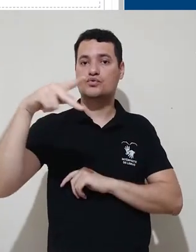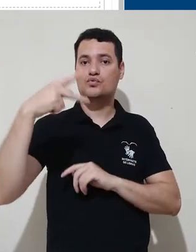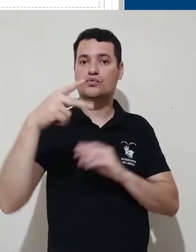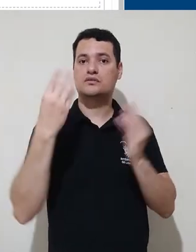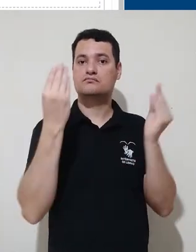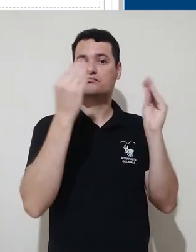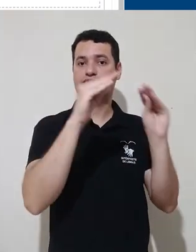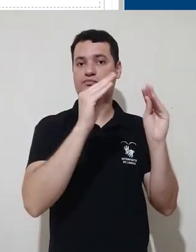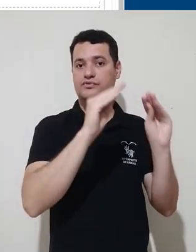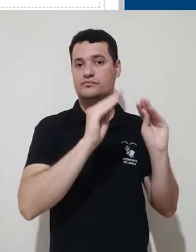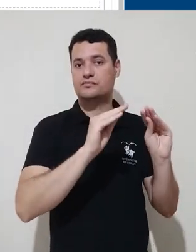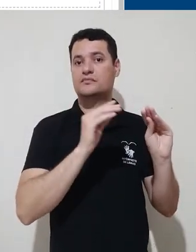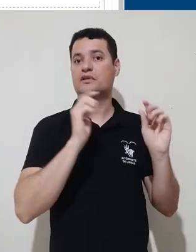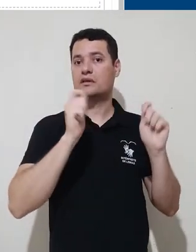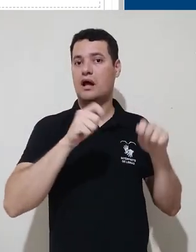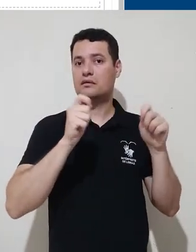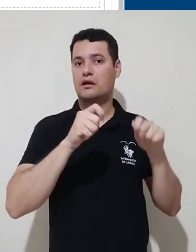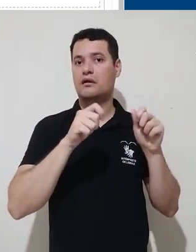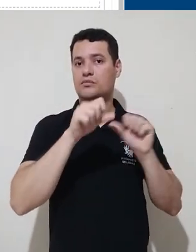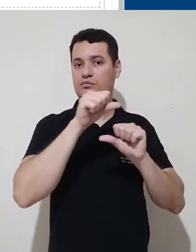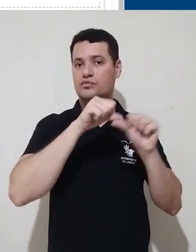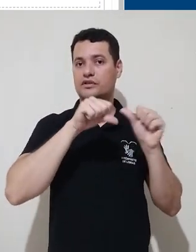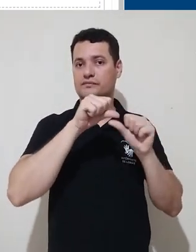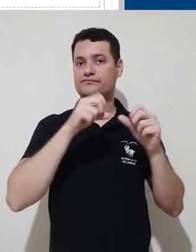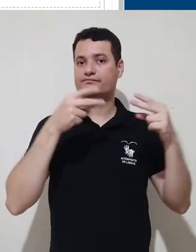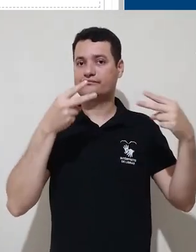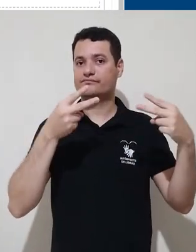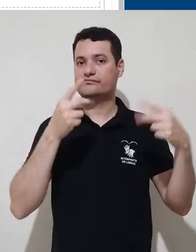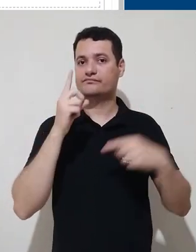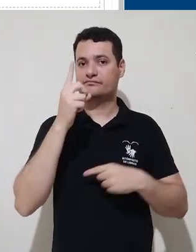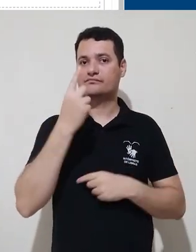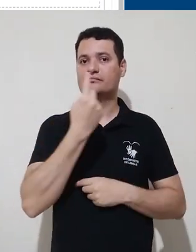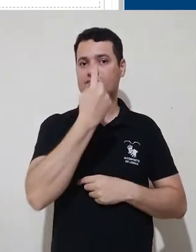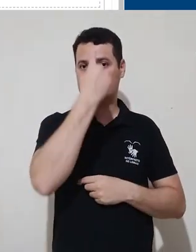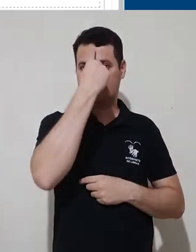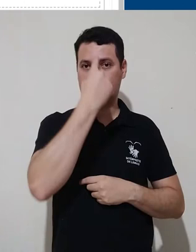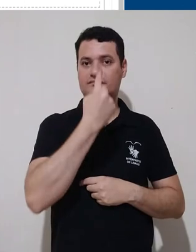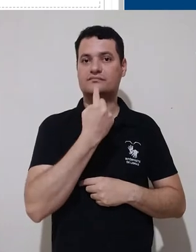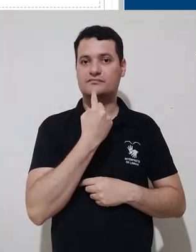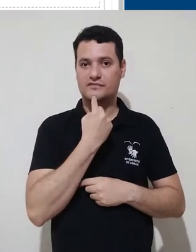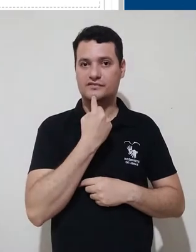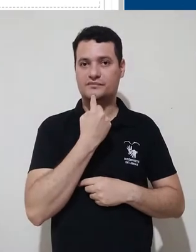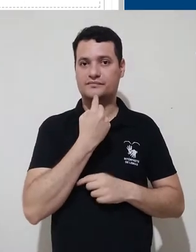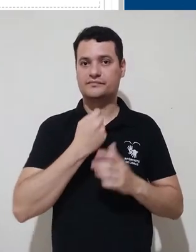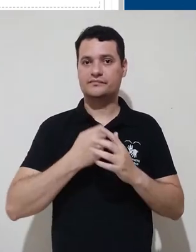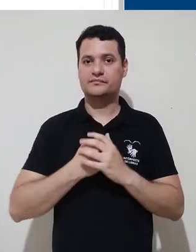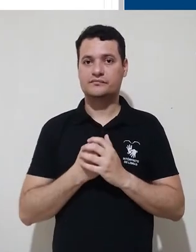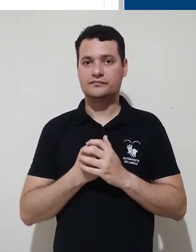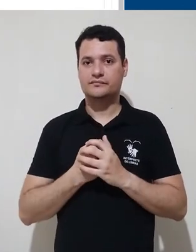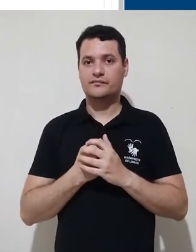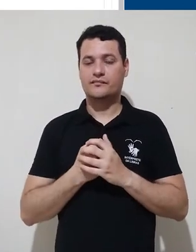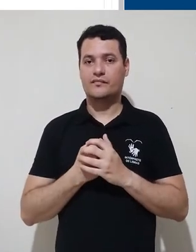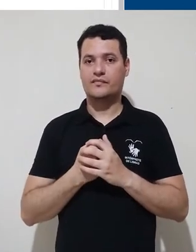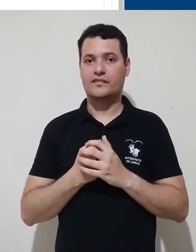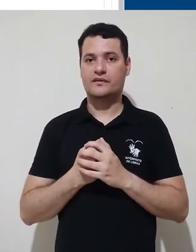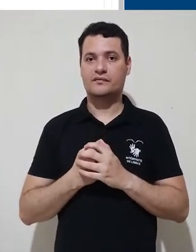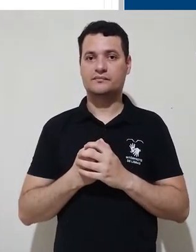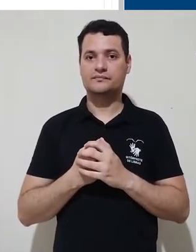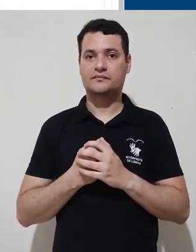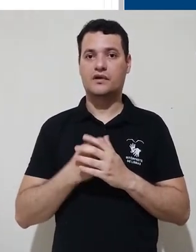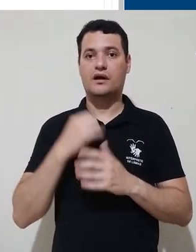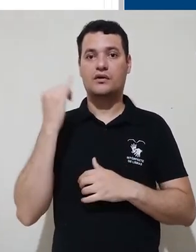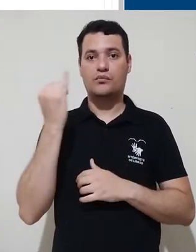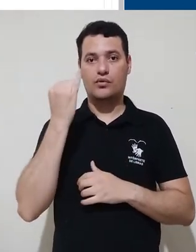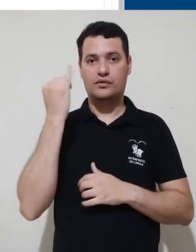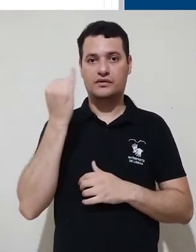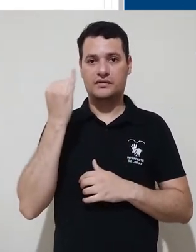Uma vez que essas informações tenham sido modificadas por você, você pode clicar em atualizar perfil, que vai nos